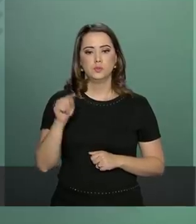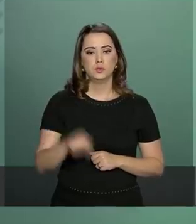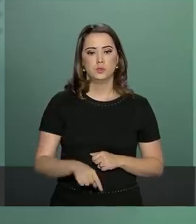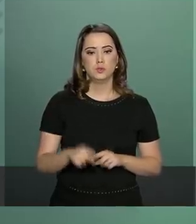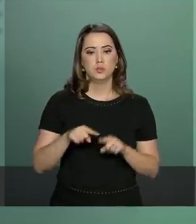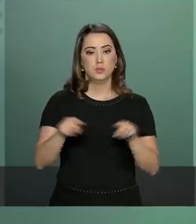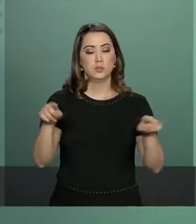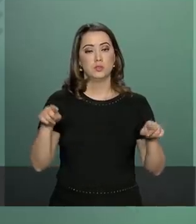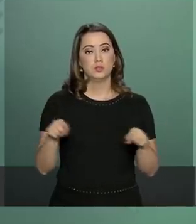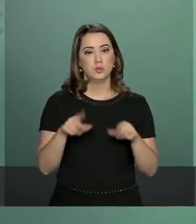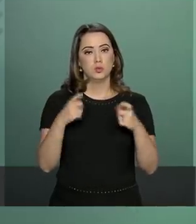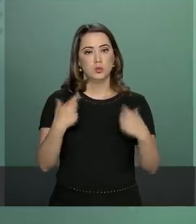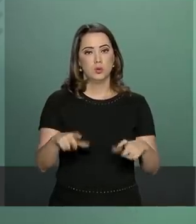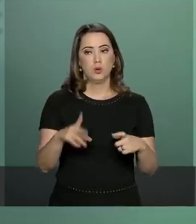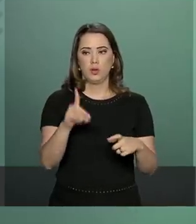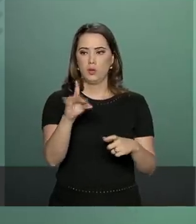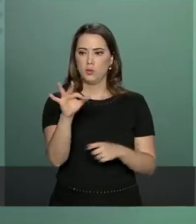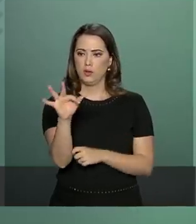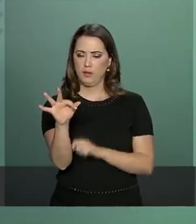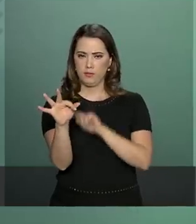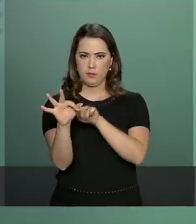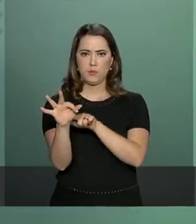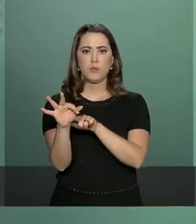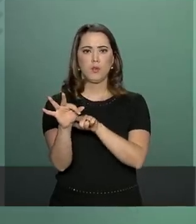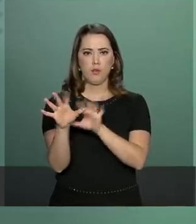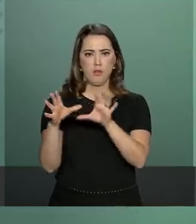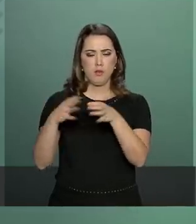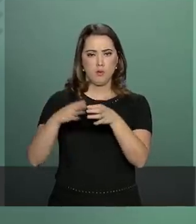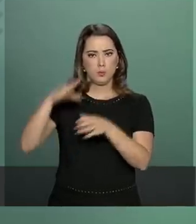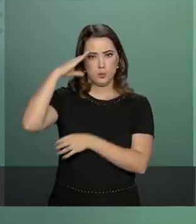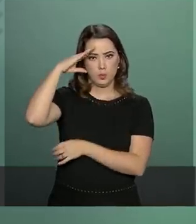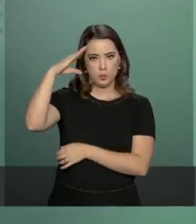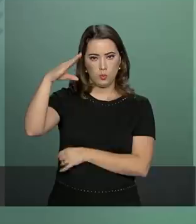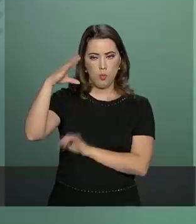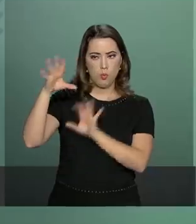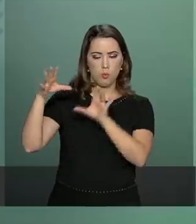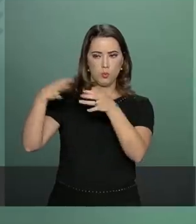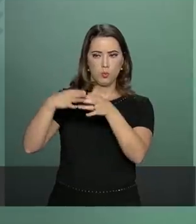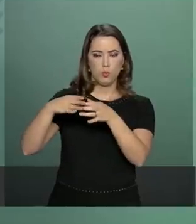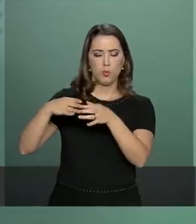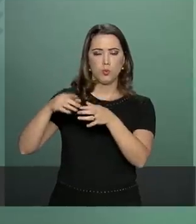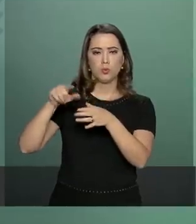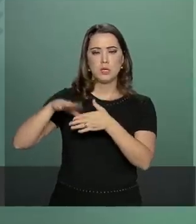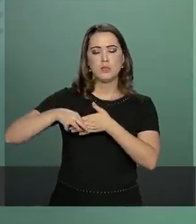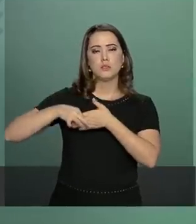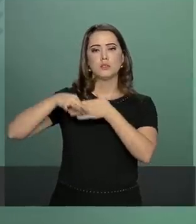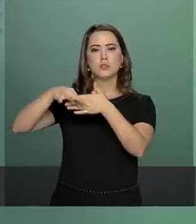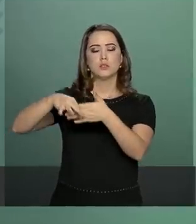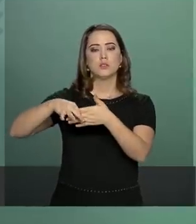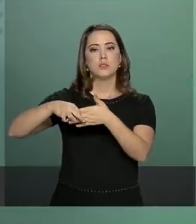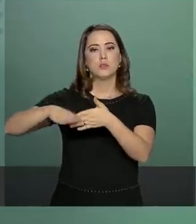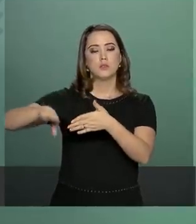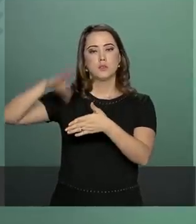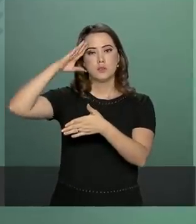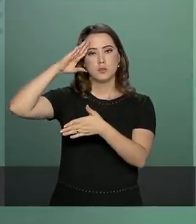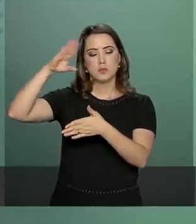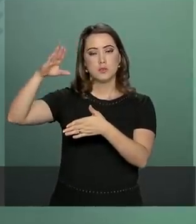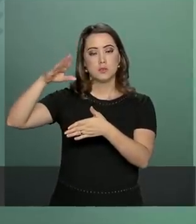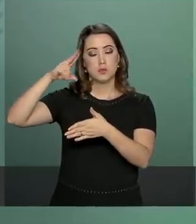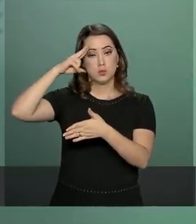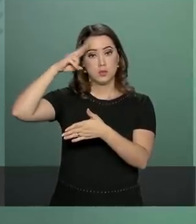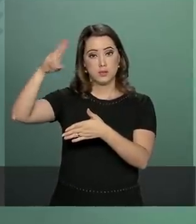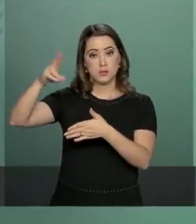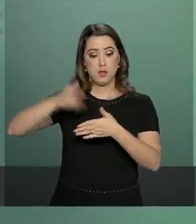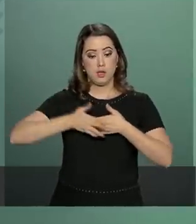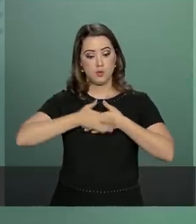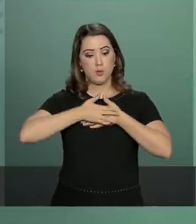guarnição militar do distrito federal então nós temos o comando do exército aqui o comando da marinha aqui o comando da força aérea